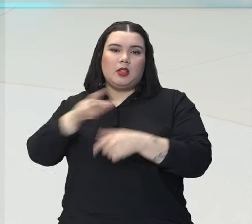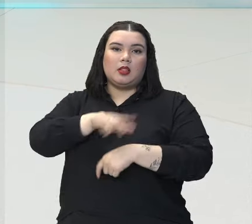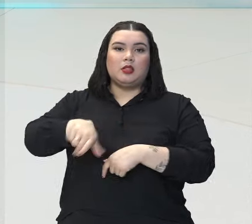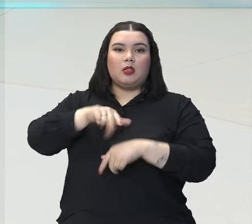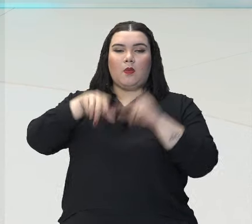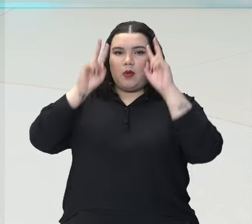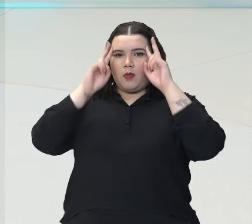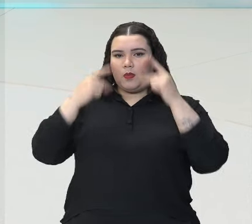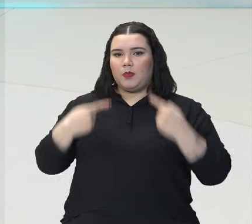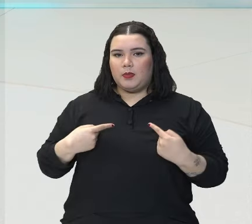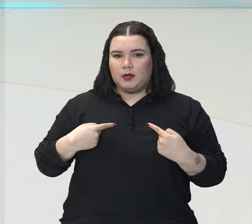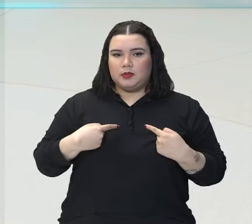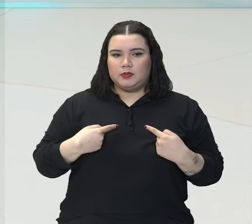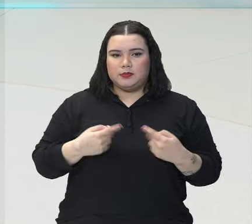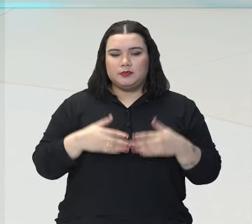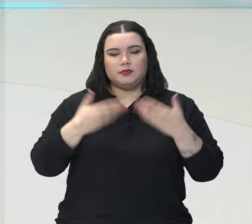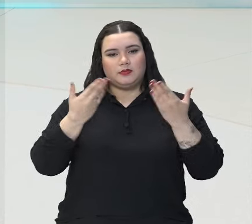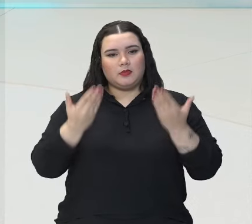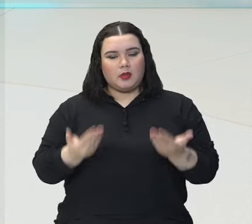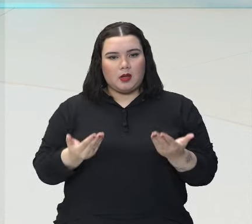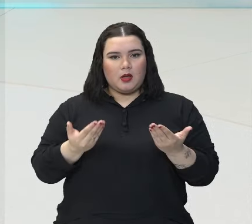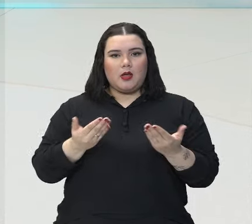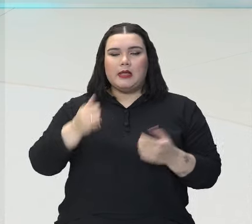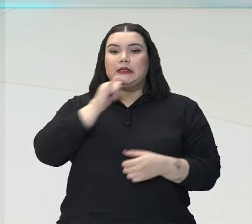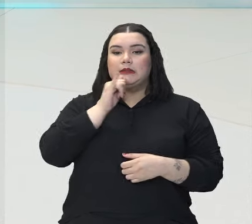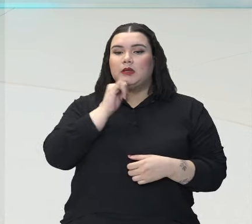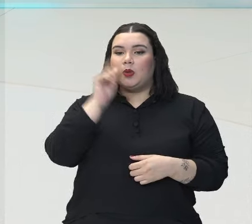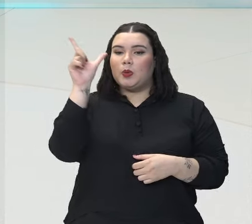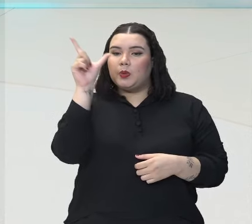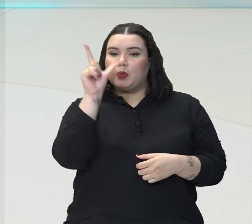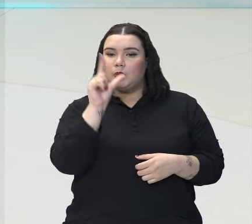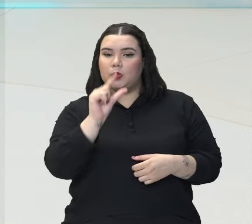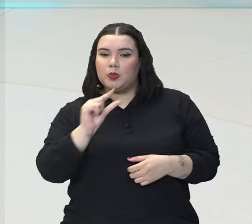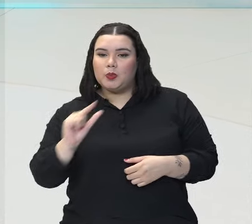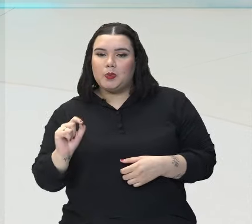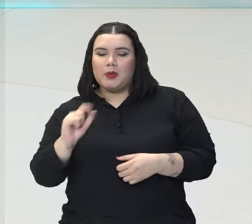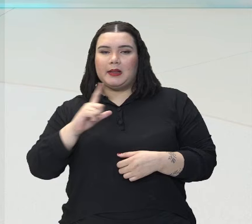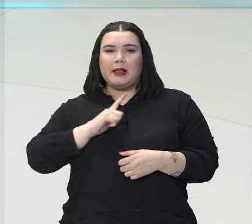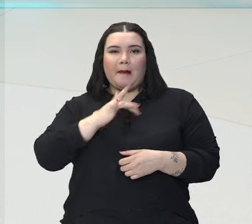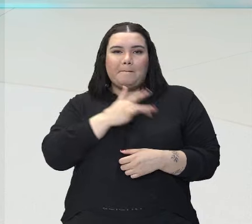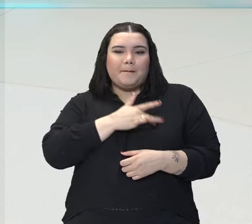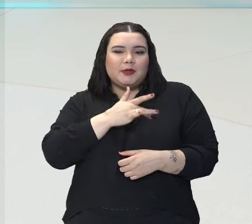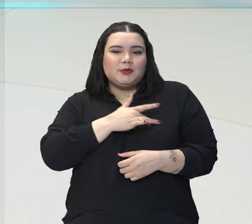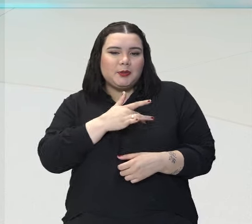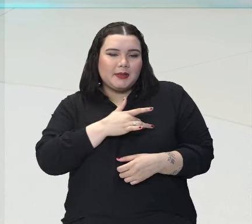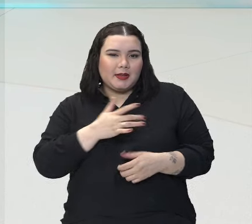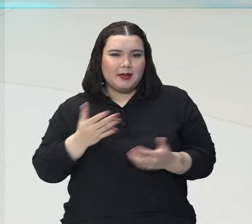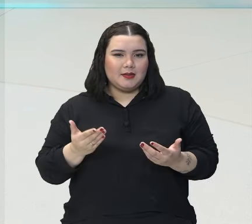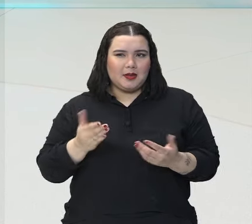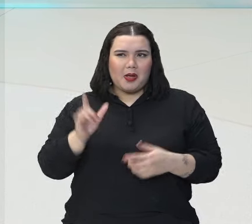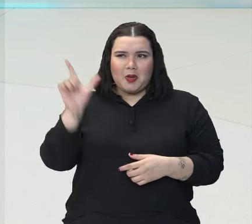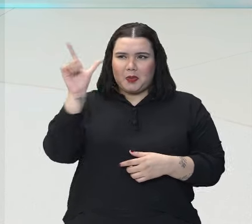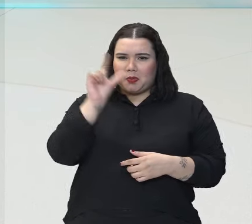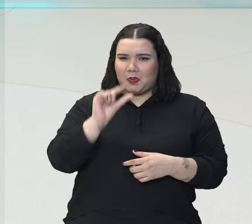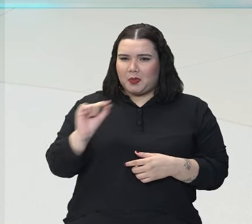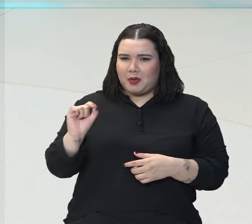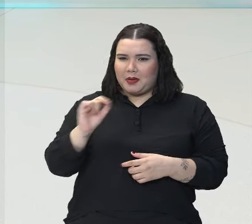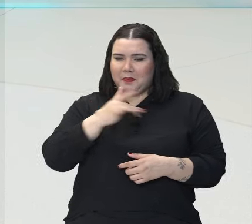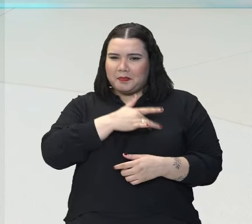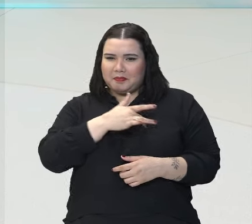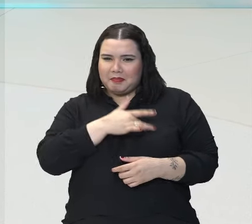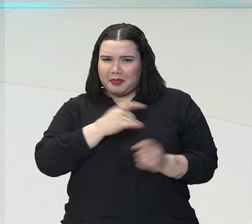nossa querida pedra. Olha, quando a gente fala também que a lua está apaixonada. Será que a lua pode se apaixonar?